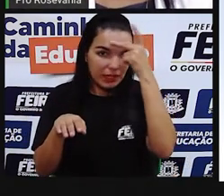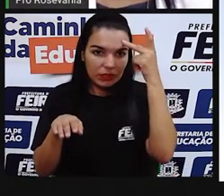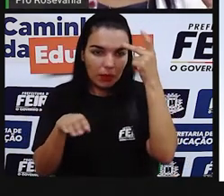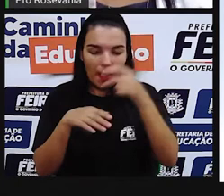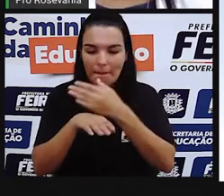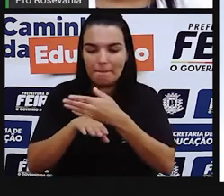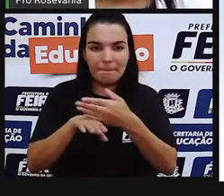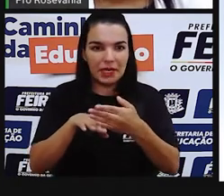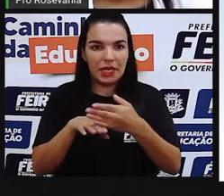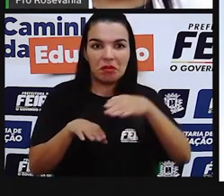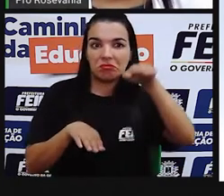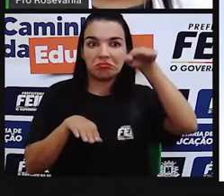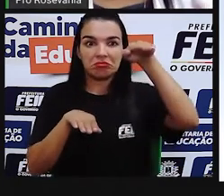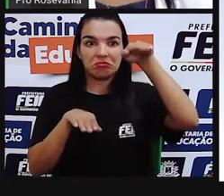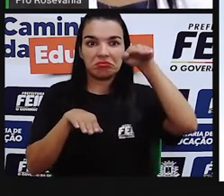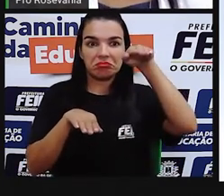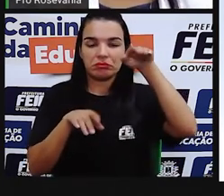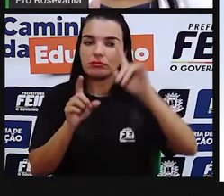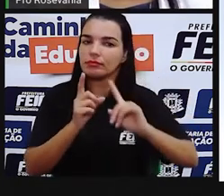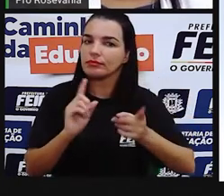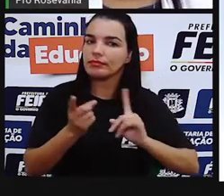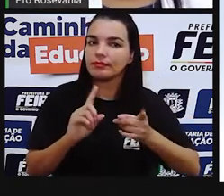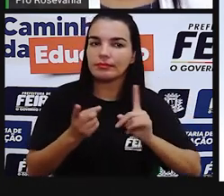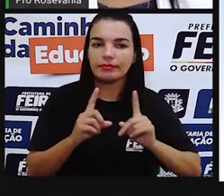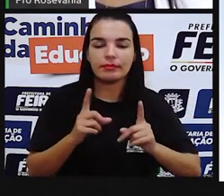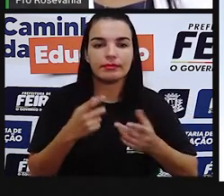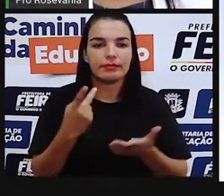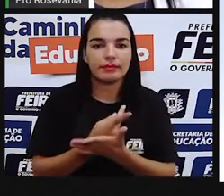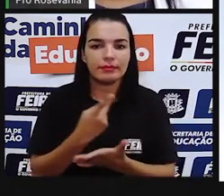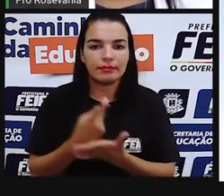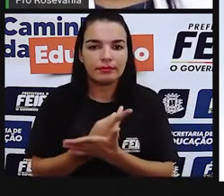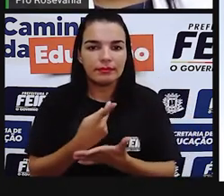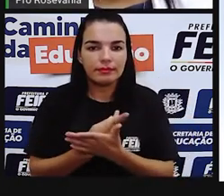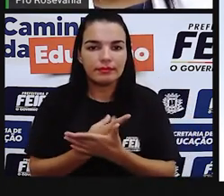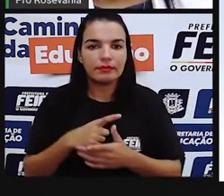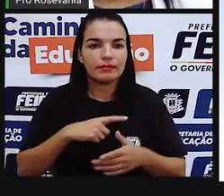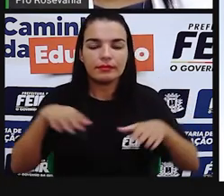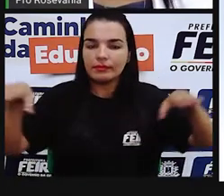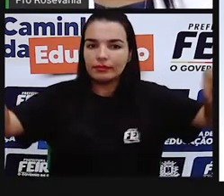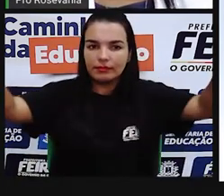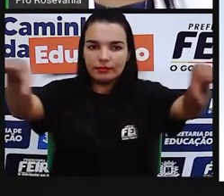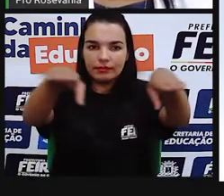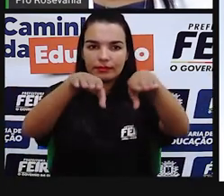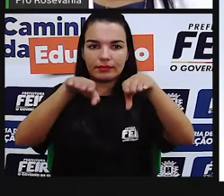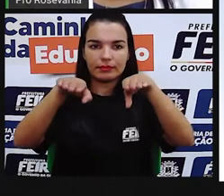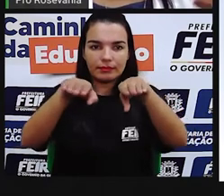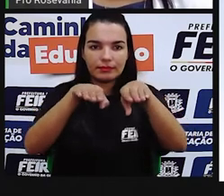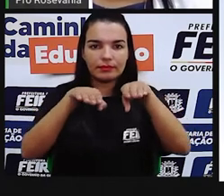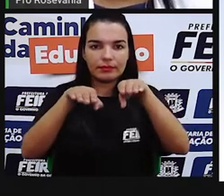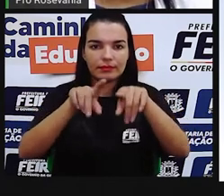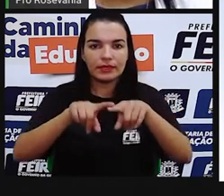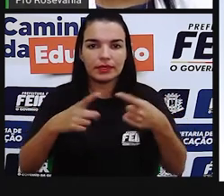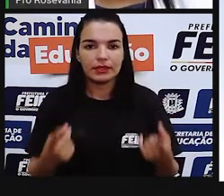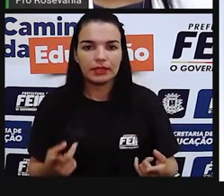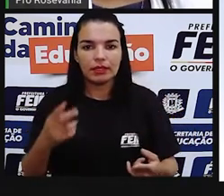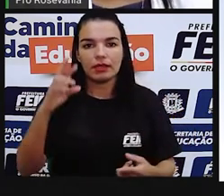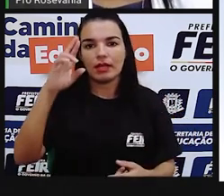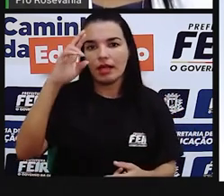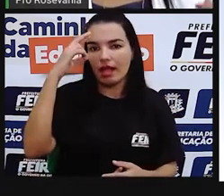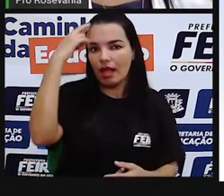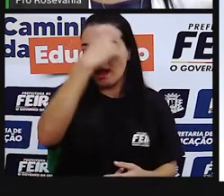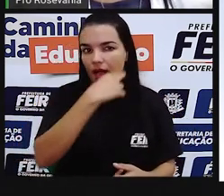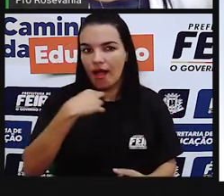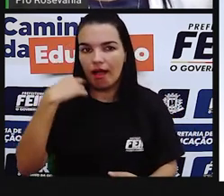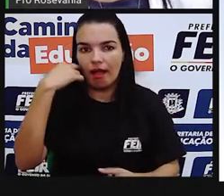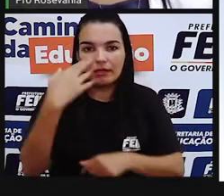esprezada. Em alguns momentos da história, nem pessoas pessoas, essa raça é. Então nós estamos falando da raça branca, né? Que